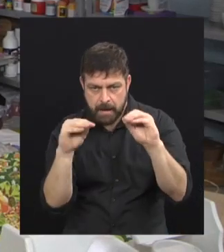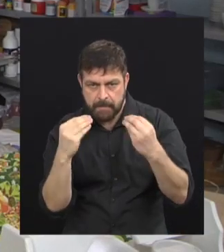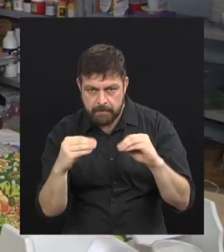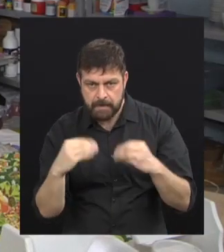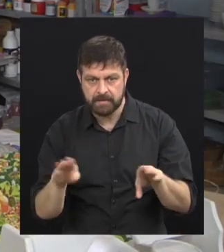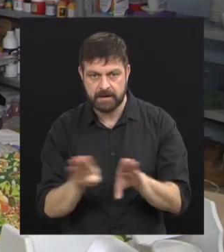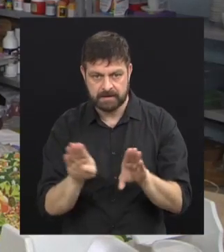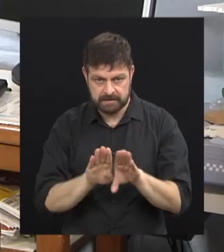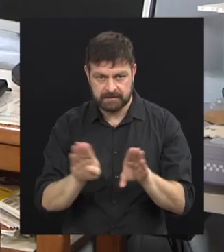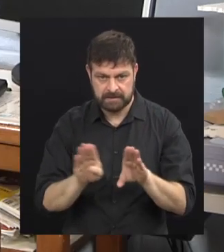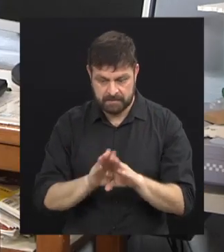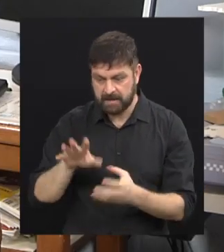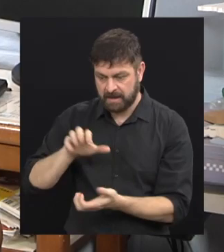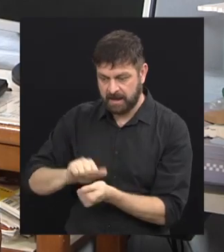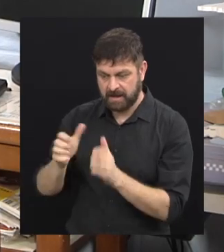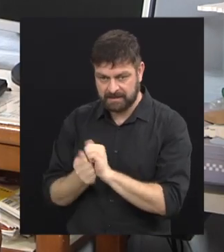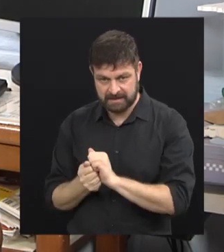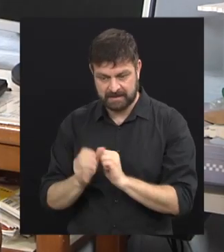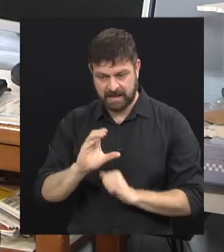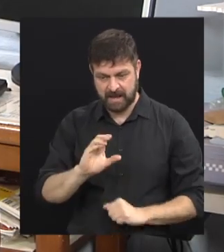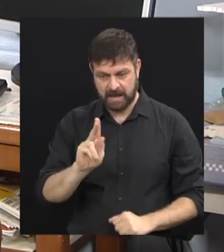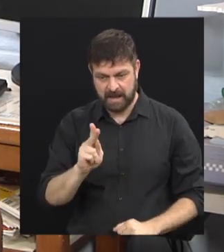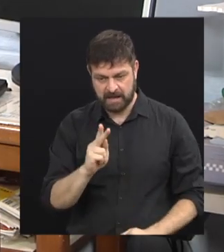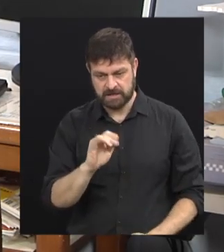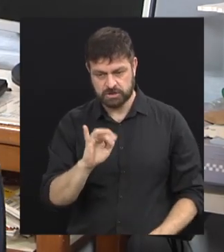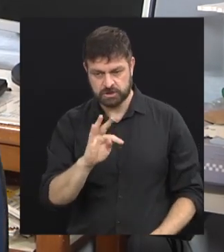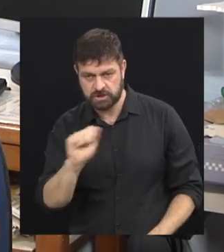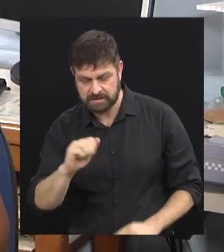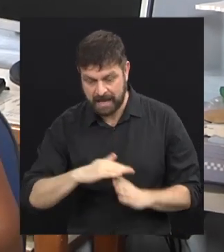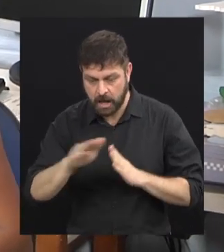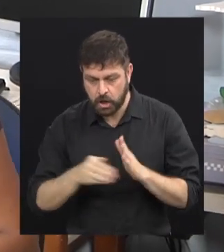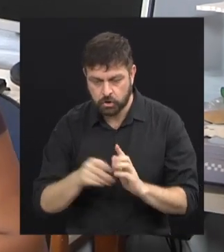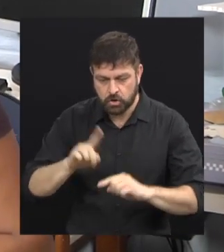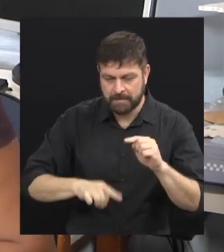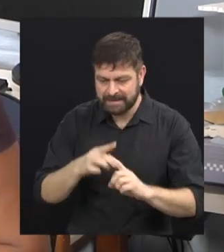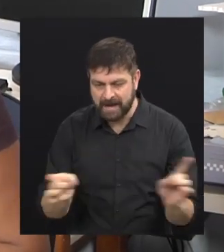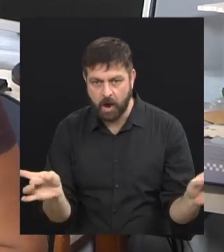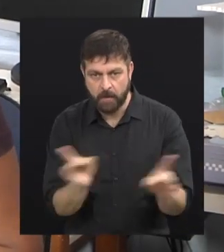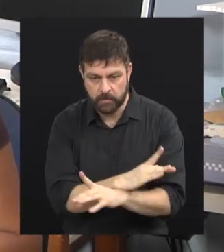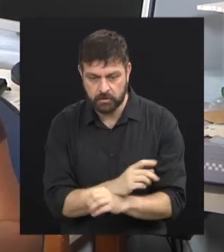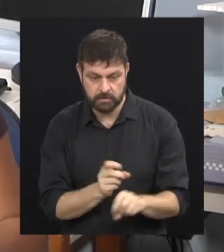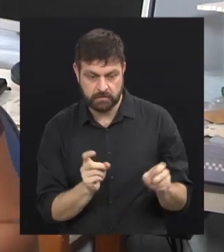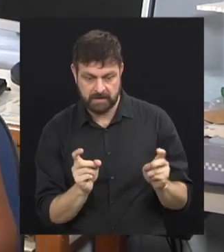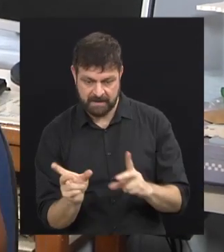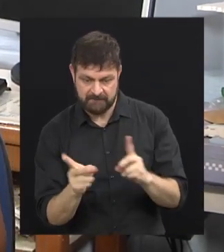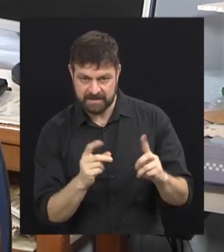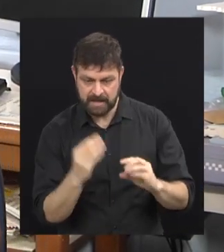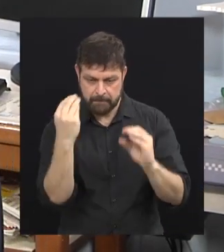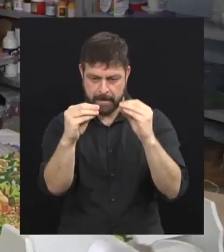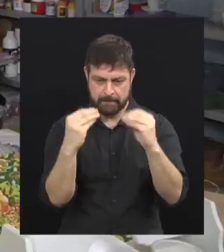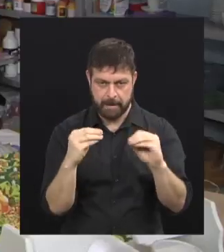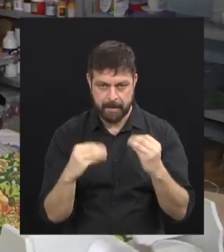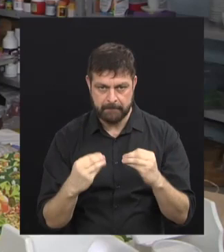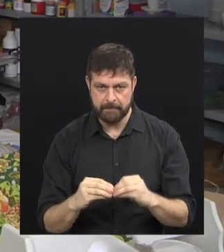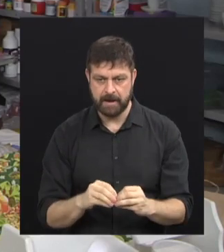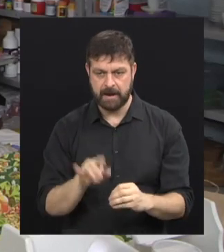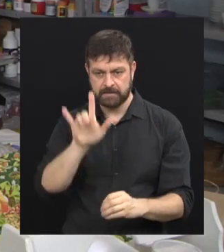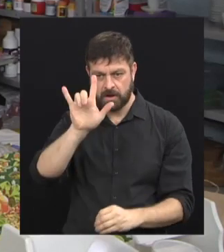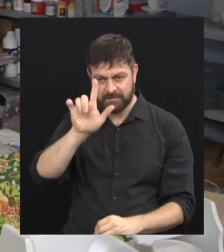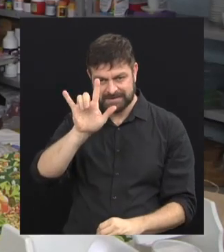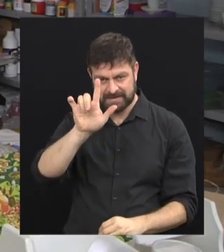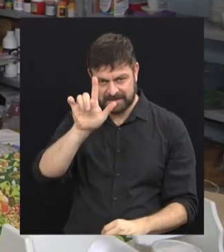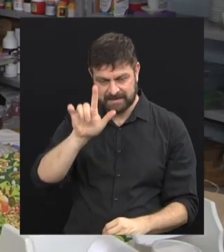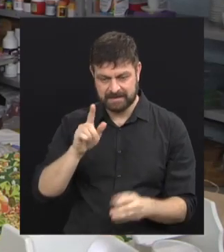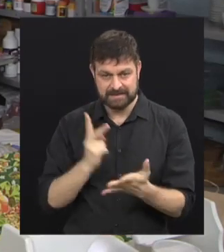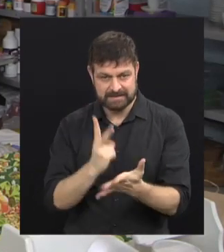o Arte em Chita. Isso, nos acompanhar também. Todas as peças produzidas estão por lá. Exatamente, estão todas lá, lançamento, ela é sempre